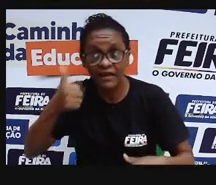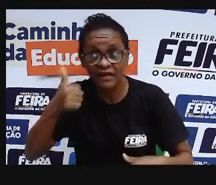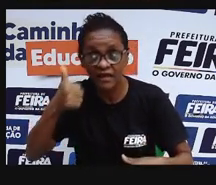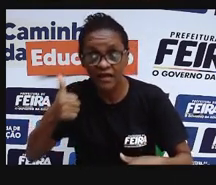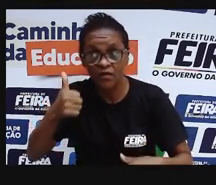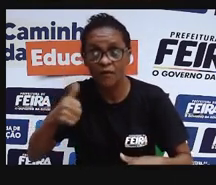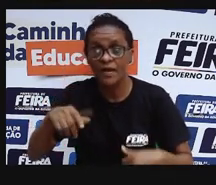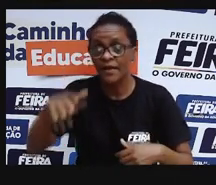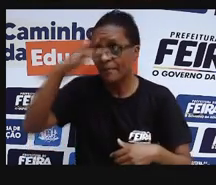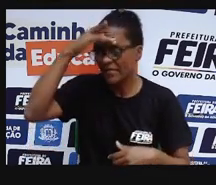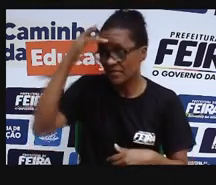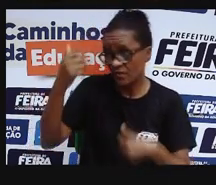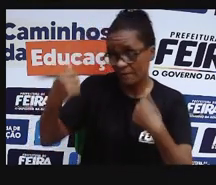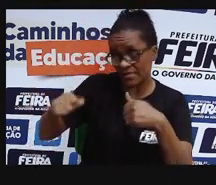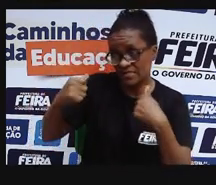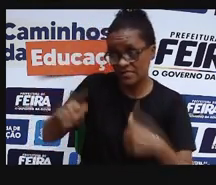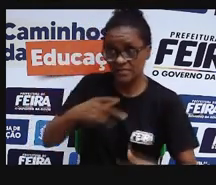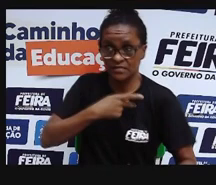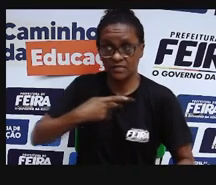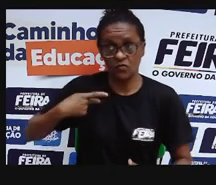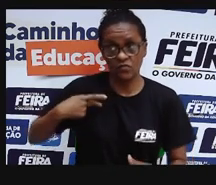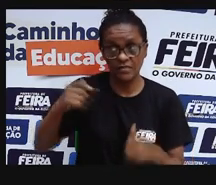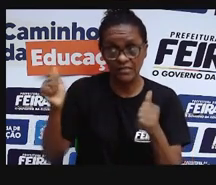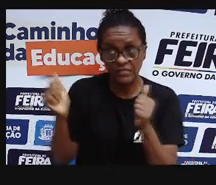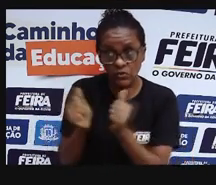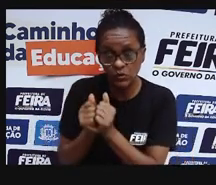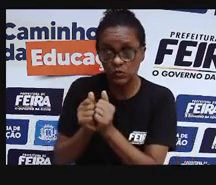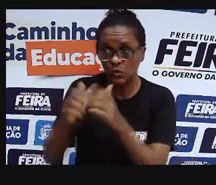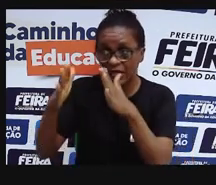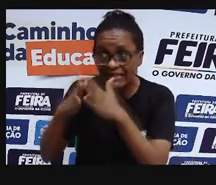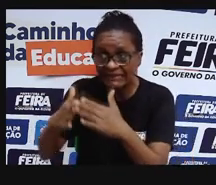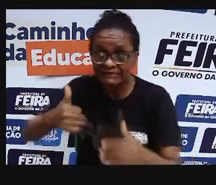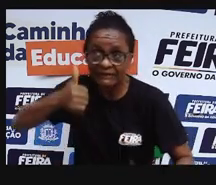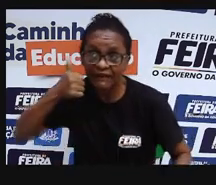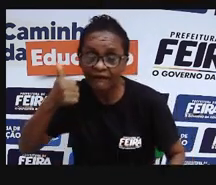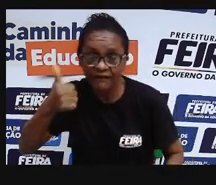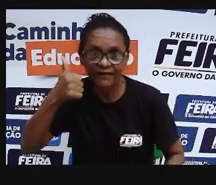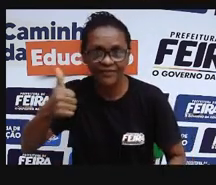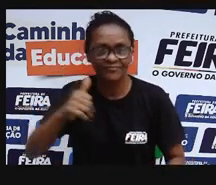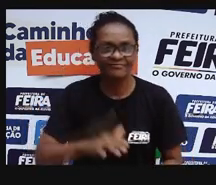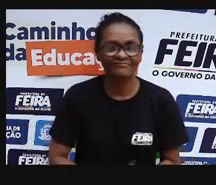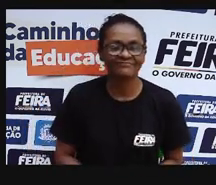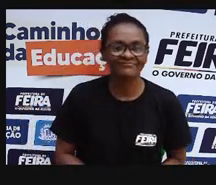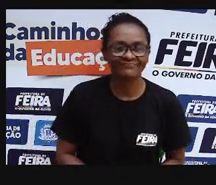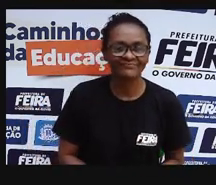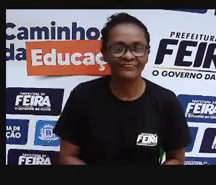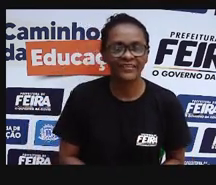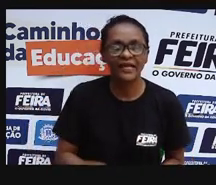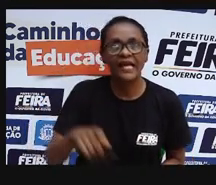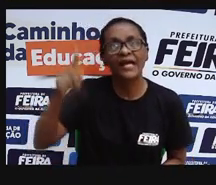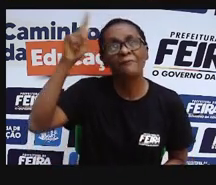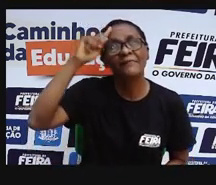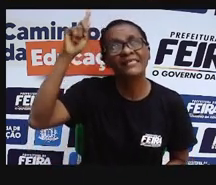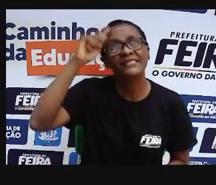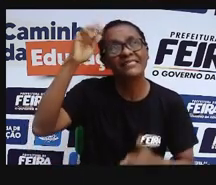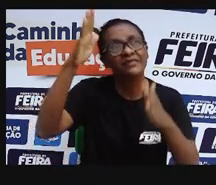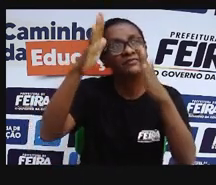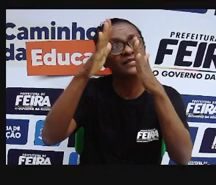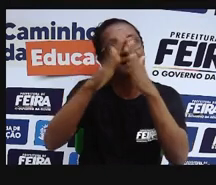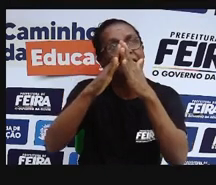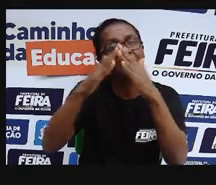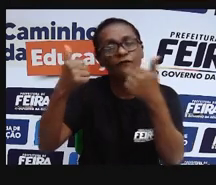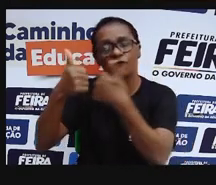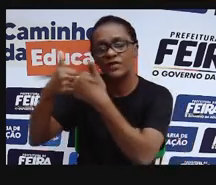precisa para ter esse bem-estar, ok? Além disso, quando a gente pensa em habitação, a gente tem que pensar na nossa